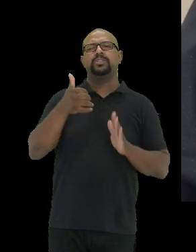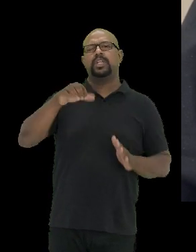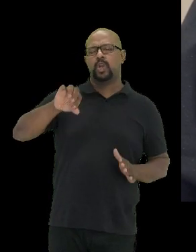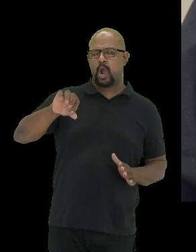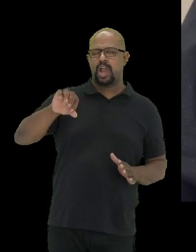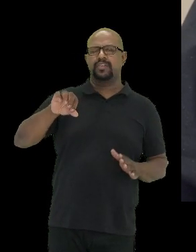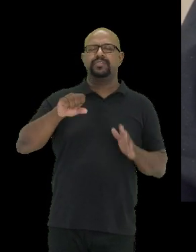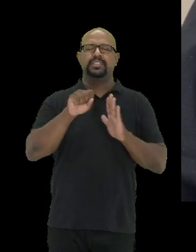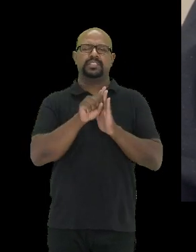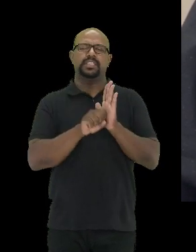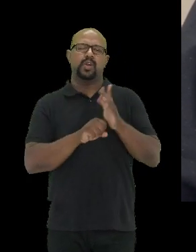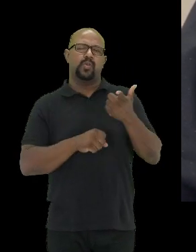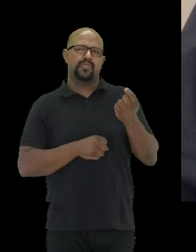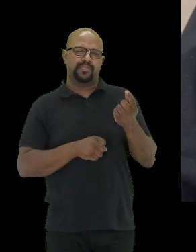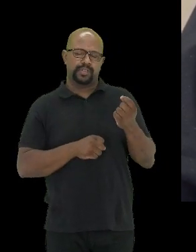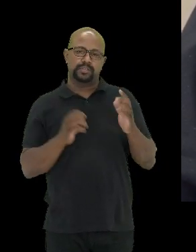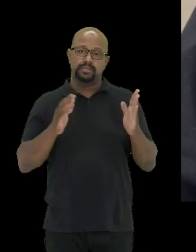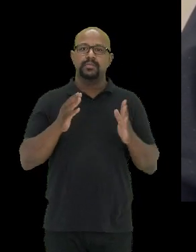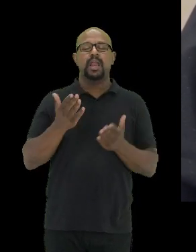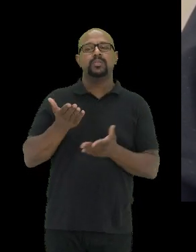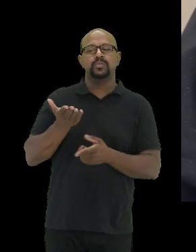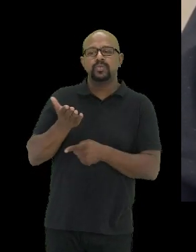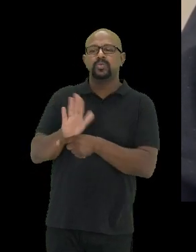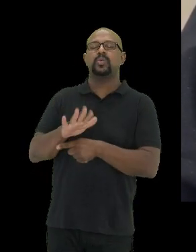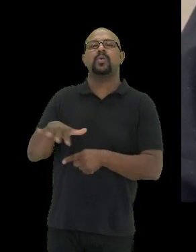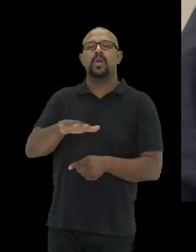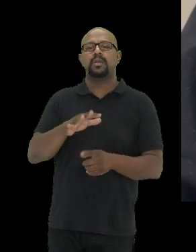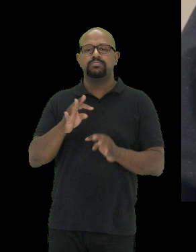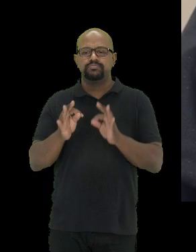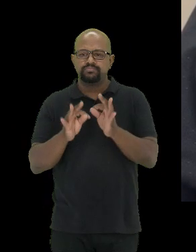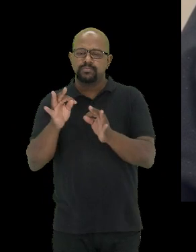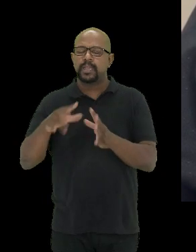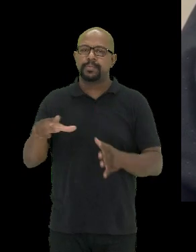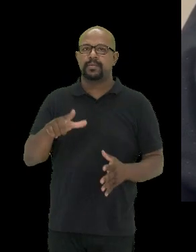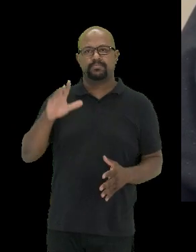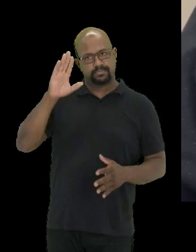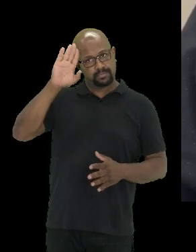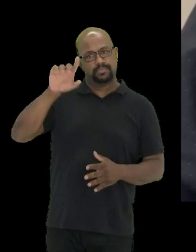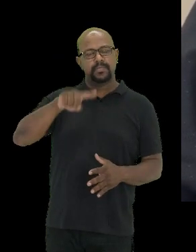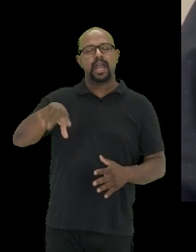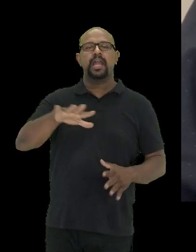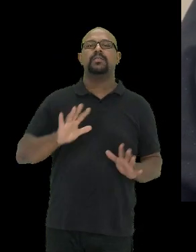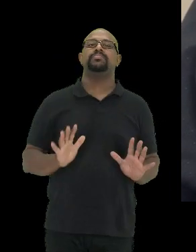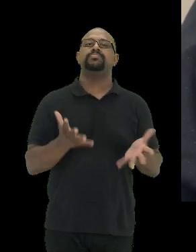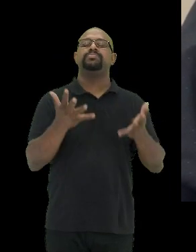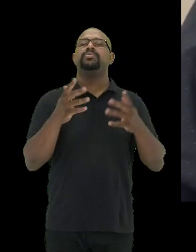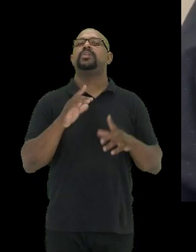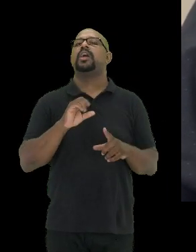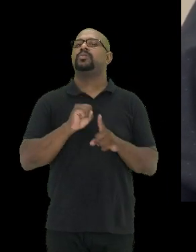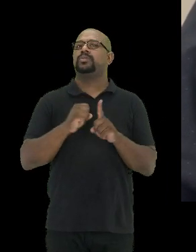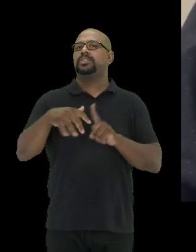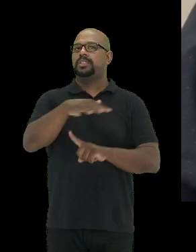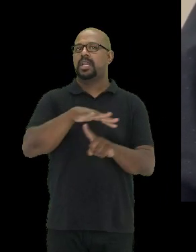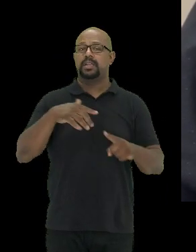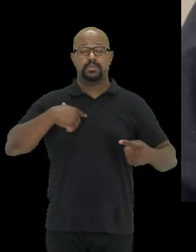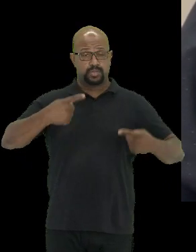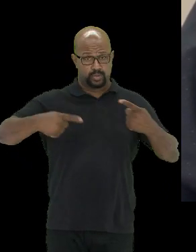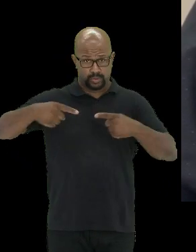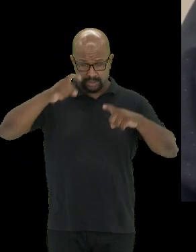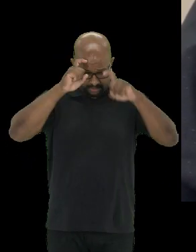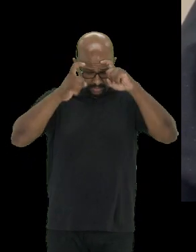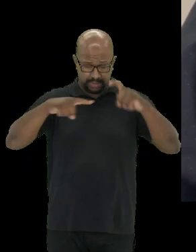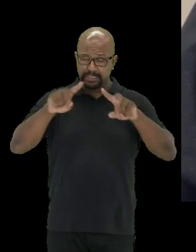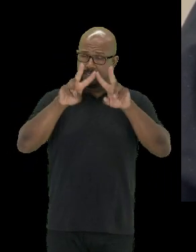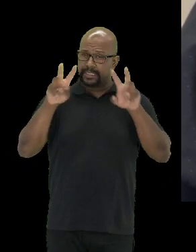a consolidar as imunoterapias como ferramentas fundamentais para o avanço da sociedade. Para discutir esse complexo